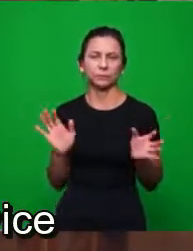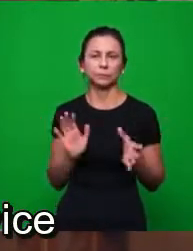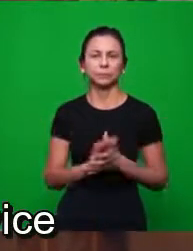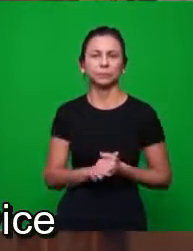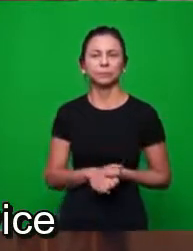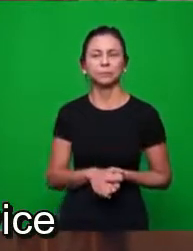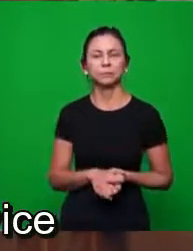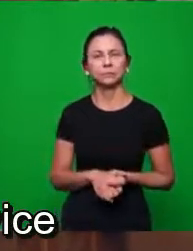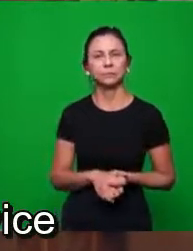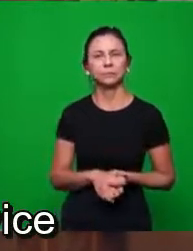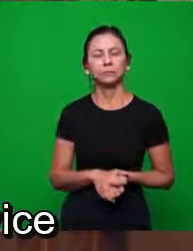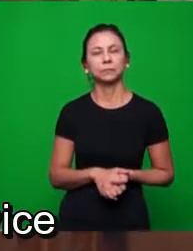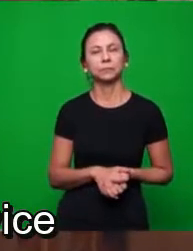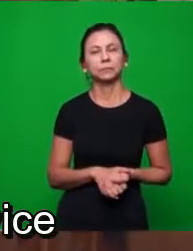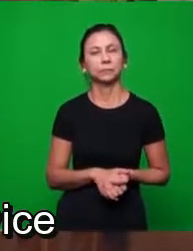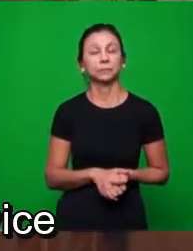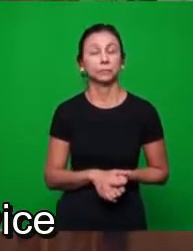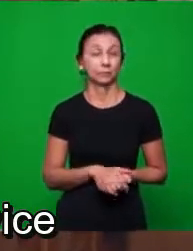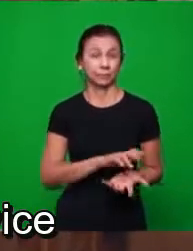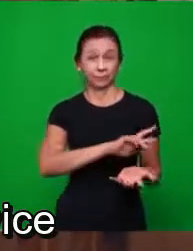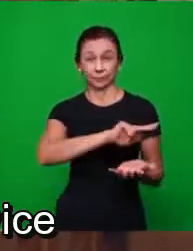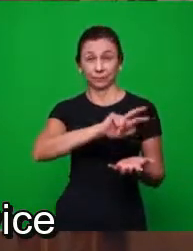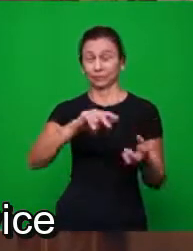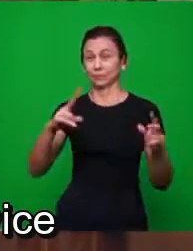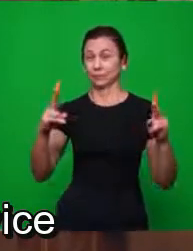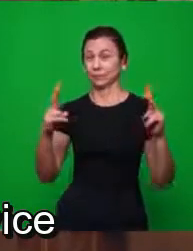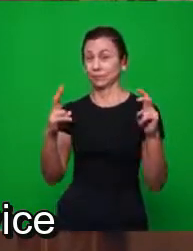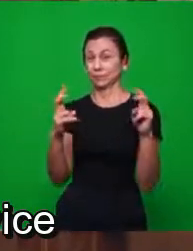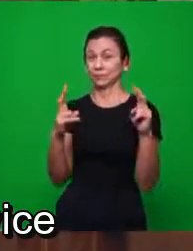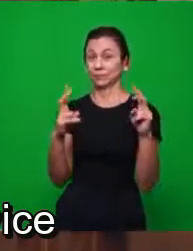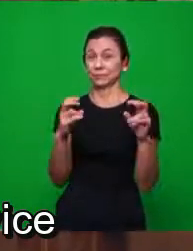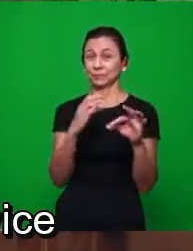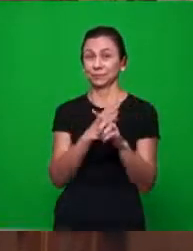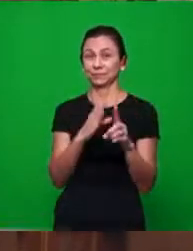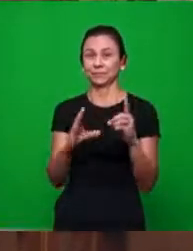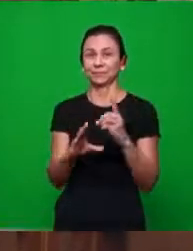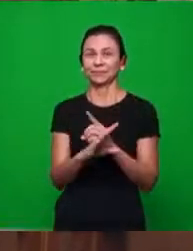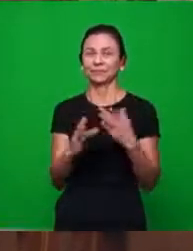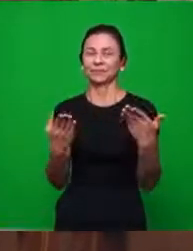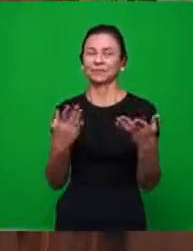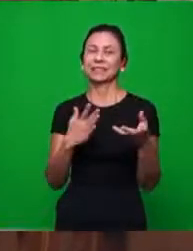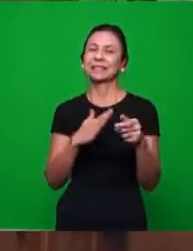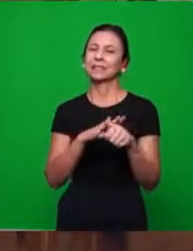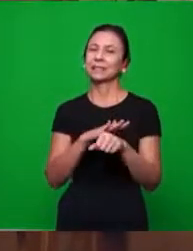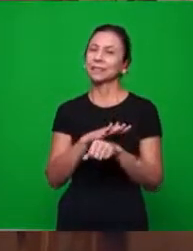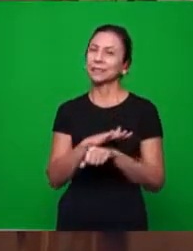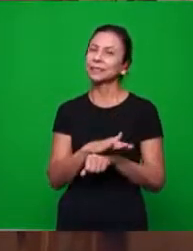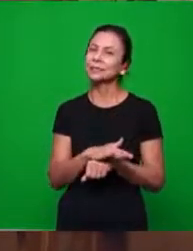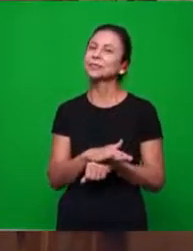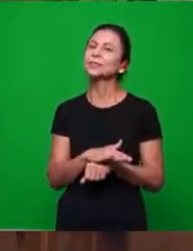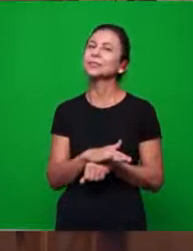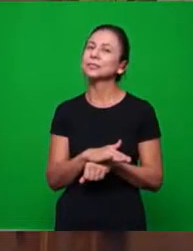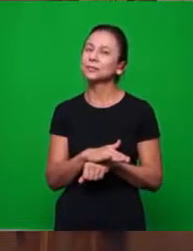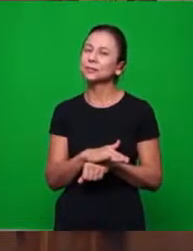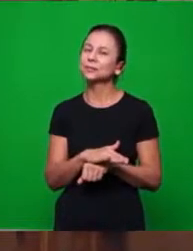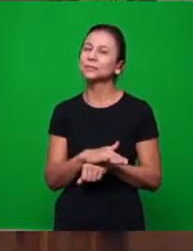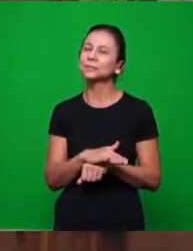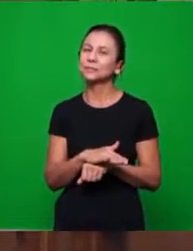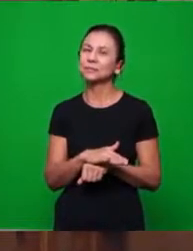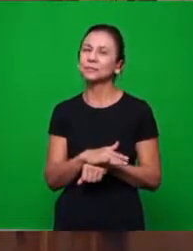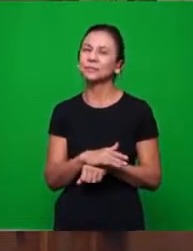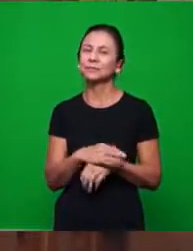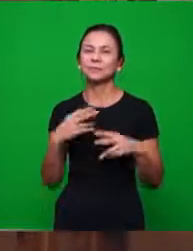tantos assuntos para o culto dessa noite para que seja mencionado